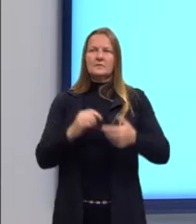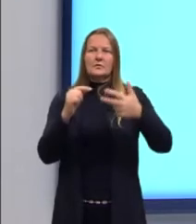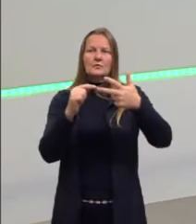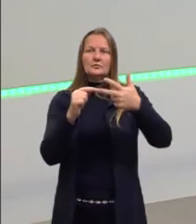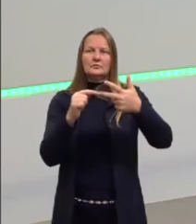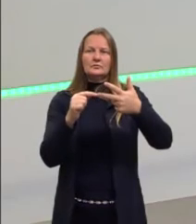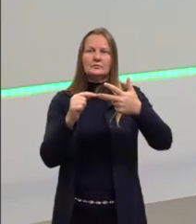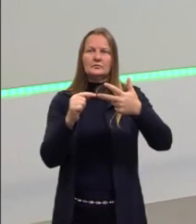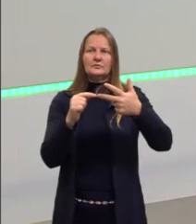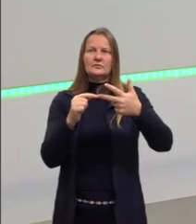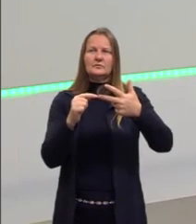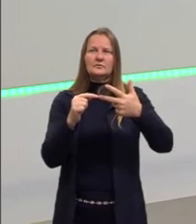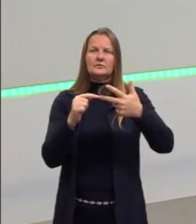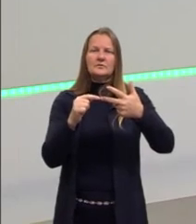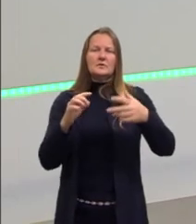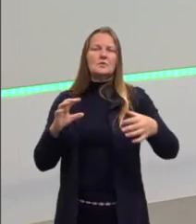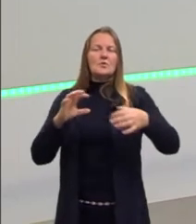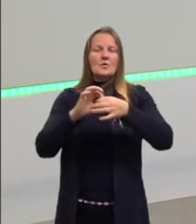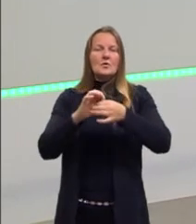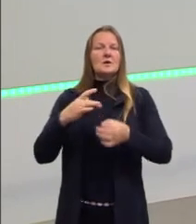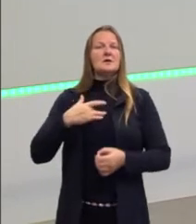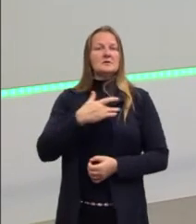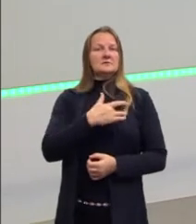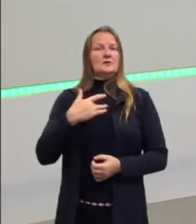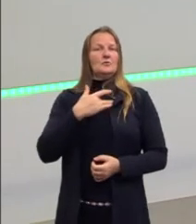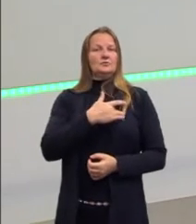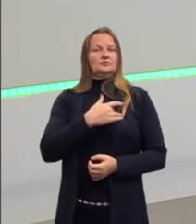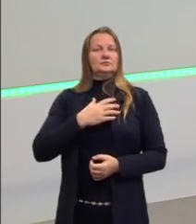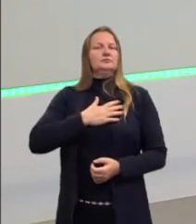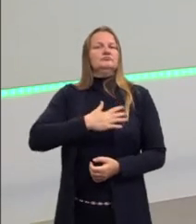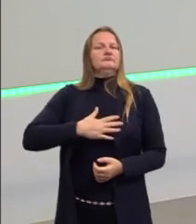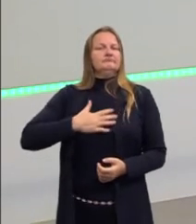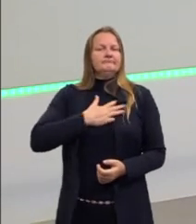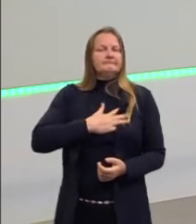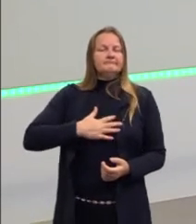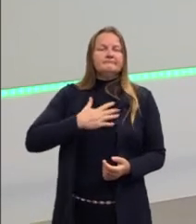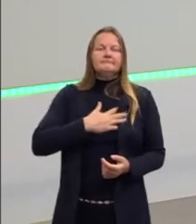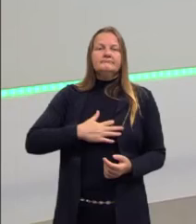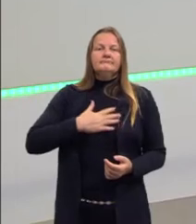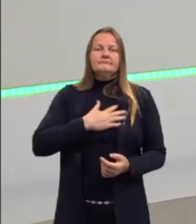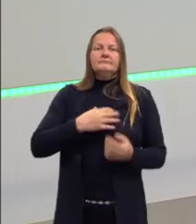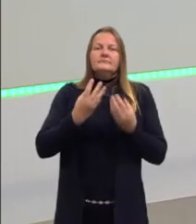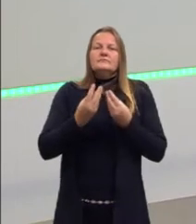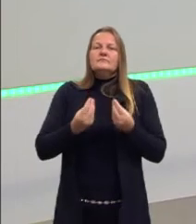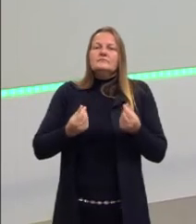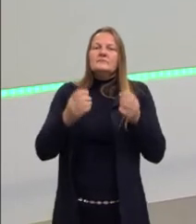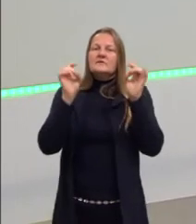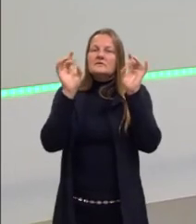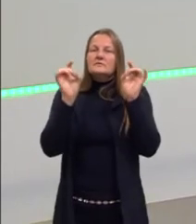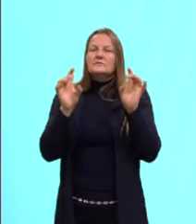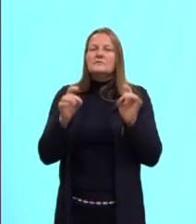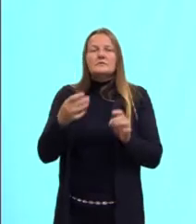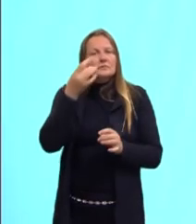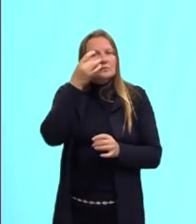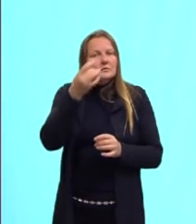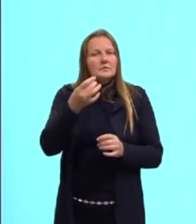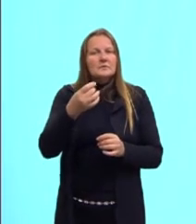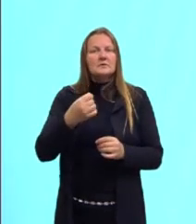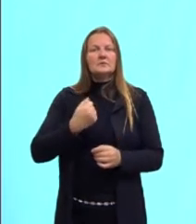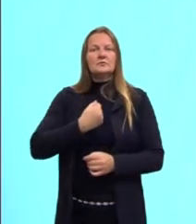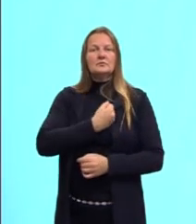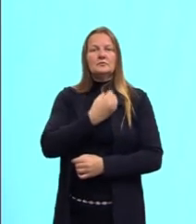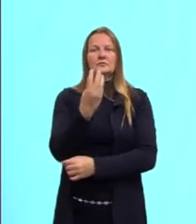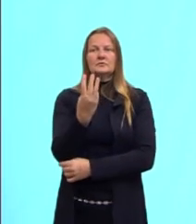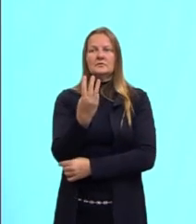ele está atrelado à Saúde e Bem-Estar. Especialmente, então, a atenção do Objetivo Número 3,